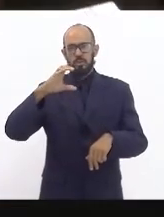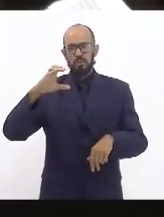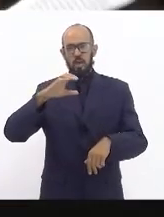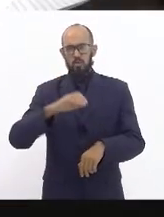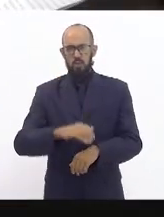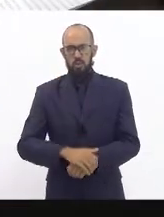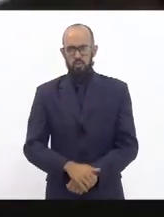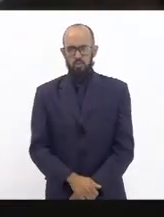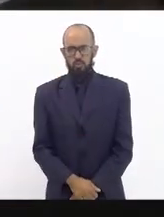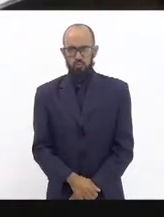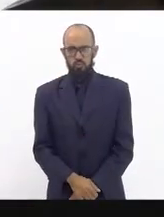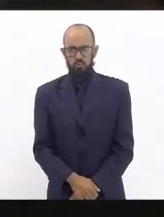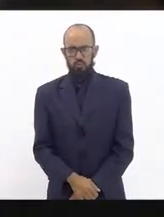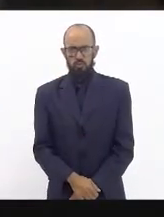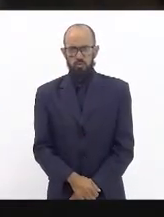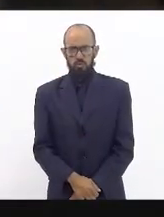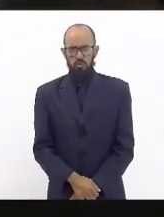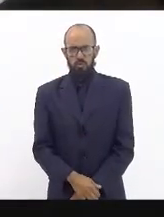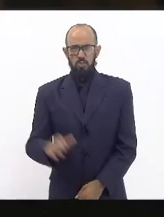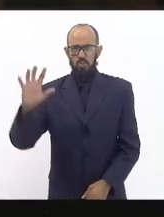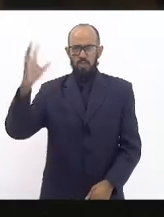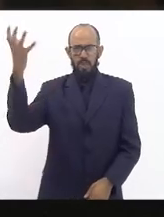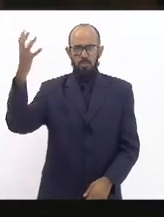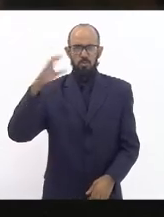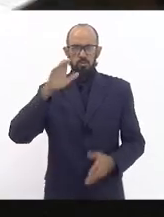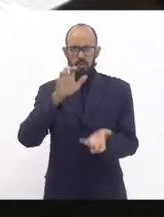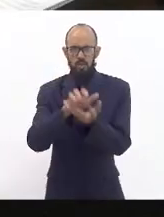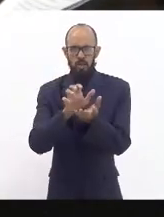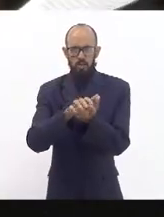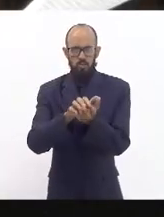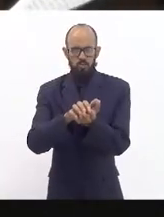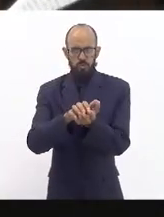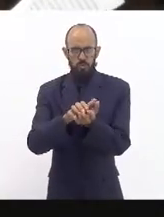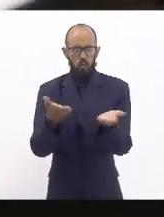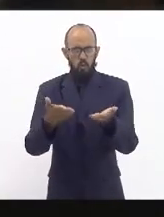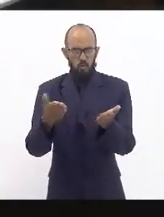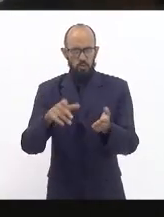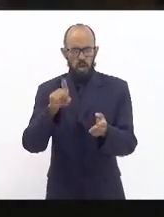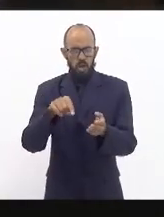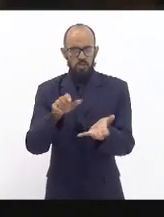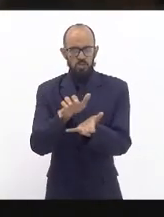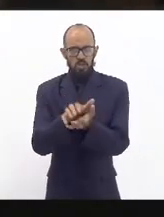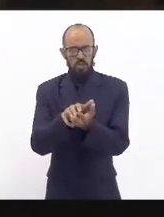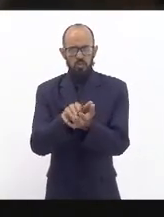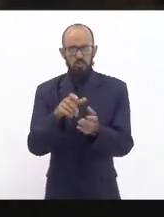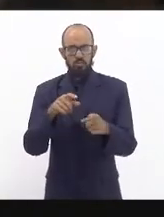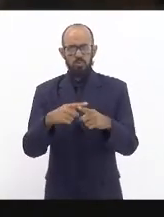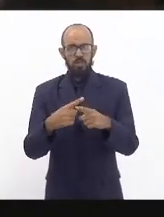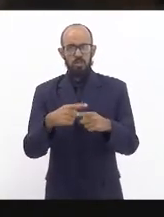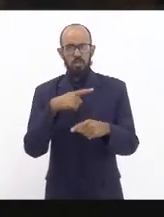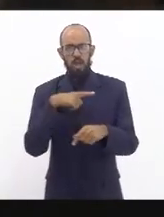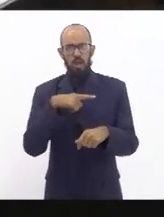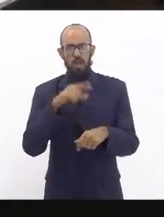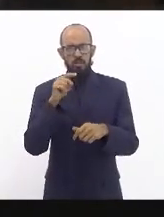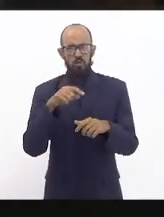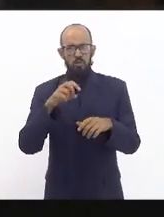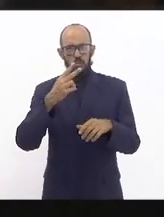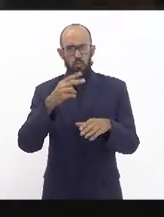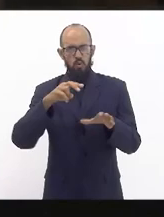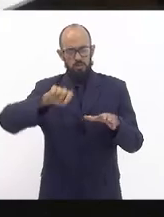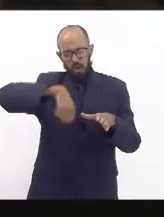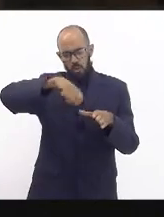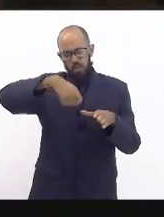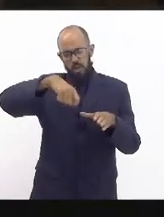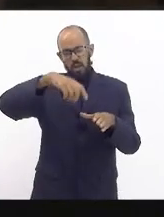temperatura de Santa Cruz então hoje a temperatura mais alta não é mais em Bangu não é Santa Cruz porque nós temos duas caldeiras lá gigantescas que a Tissin Krupp